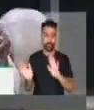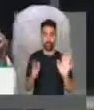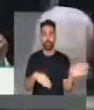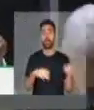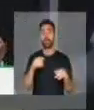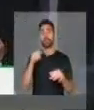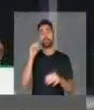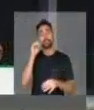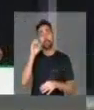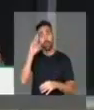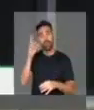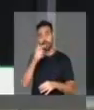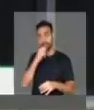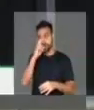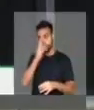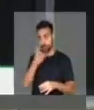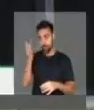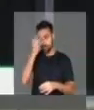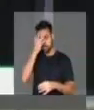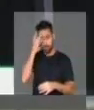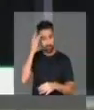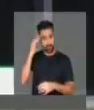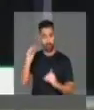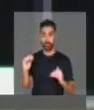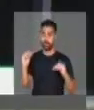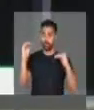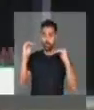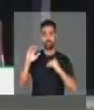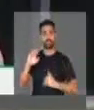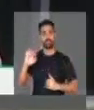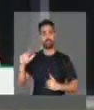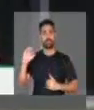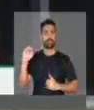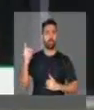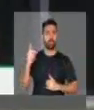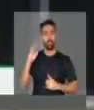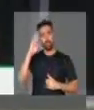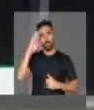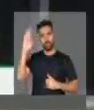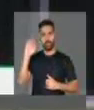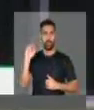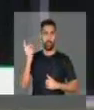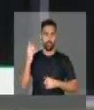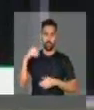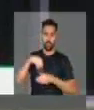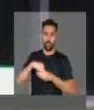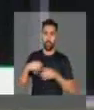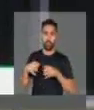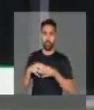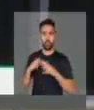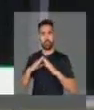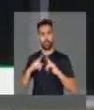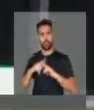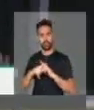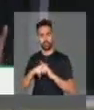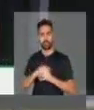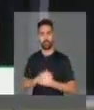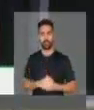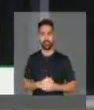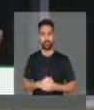senhoras e senhores, as autoridades civis, militares e eclesiásticas, quero